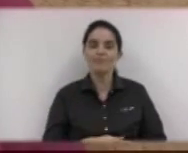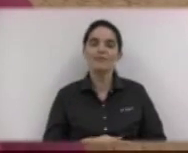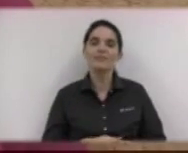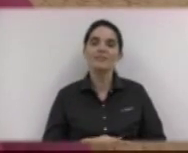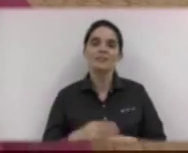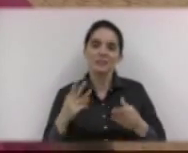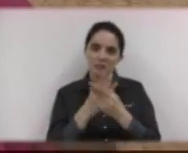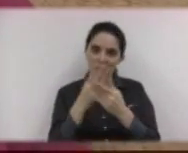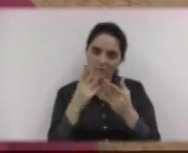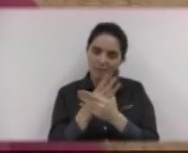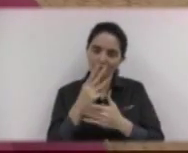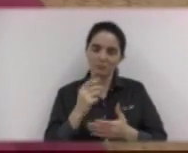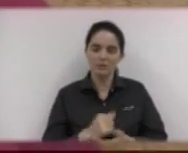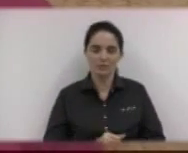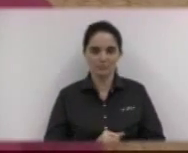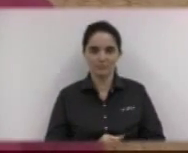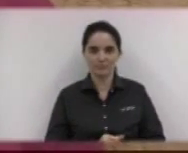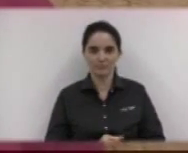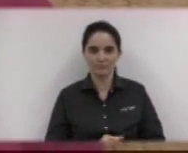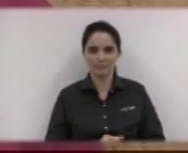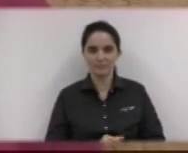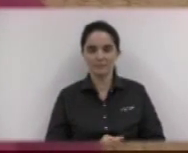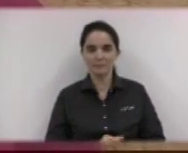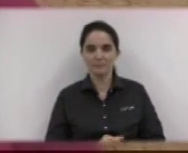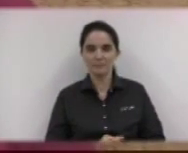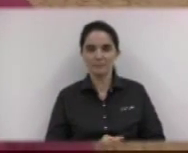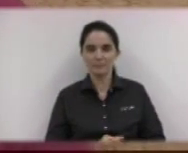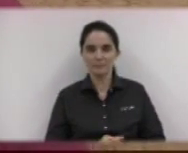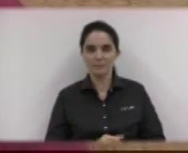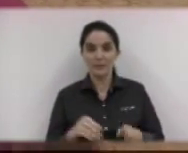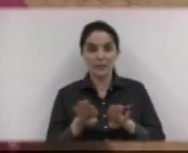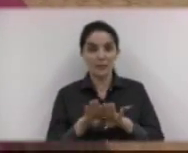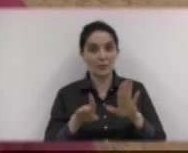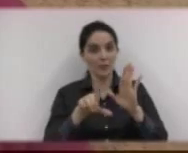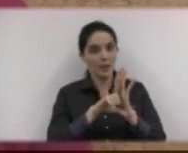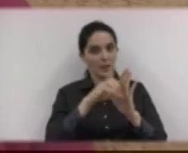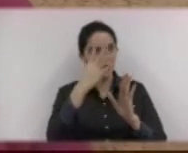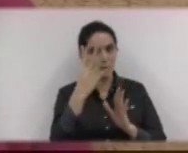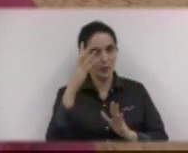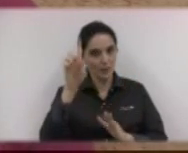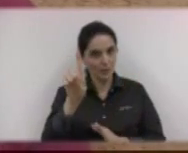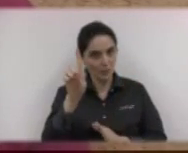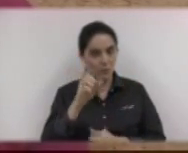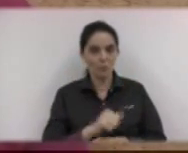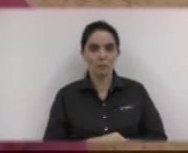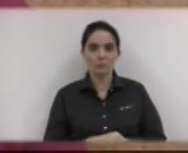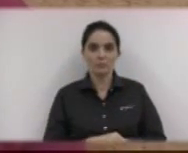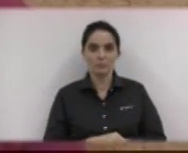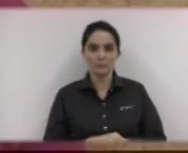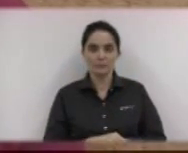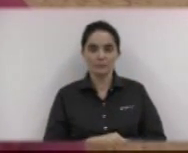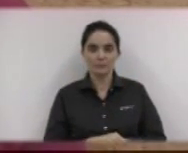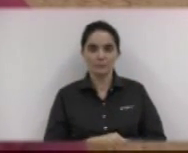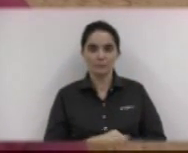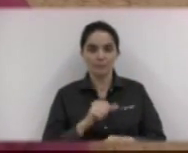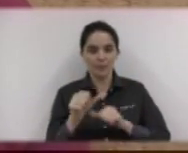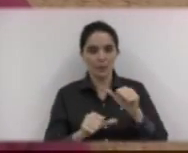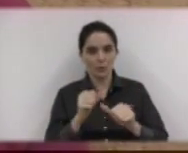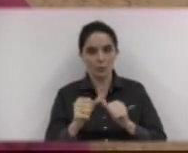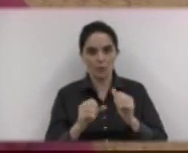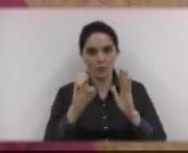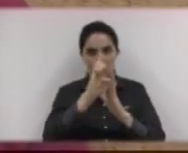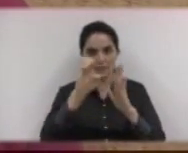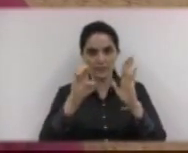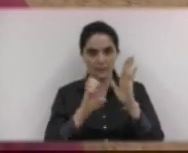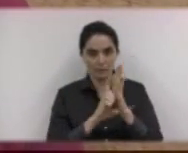Municipal. Em breve também chega a Lei 41, que é a mudança do Estatuto dos Servidores, que